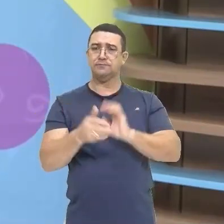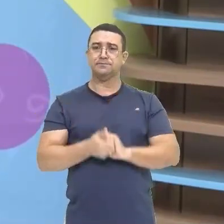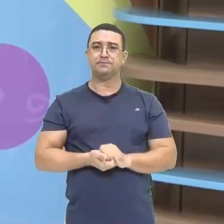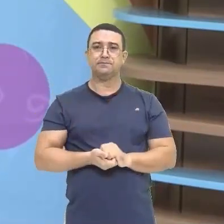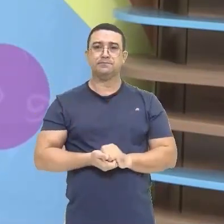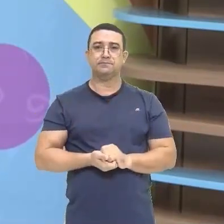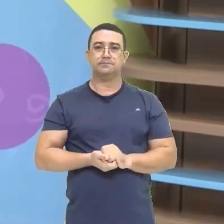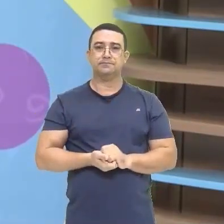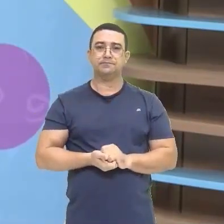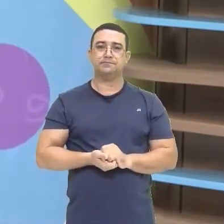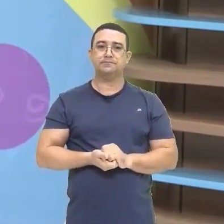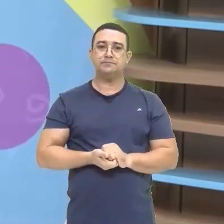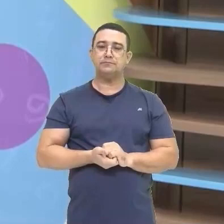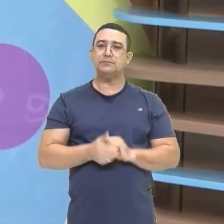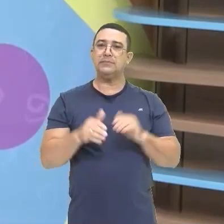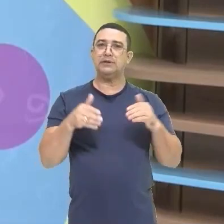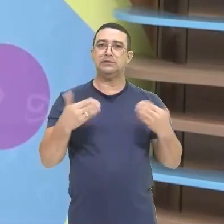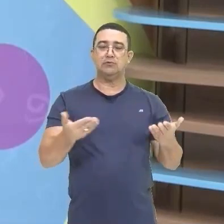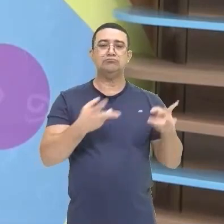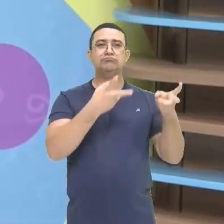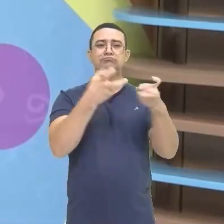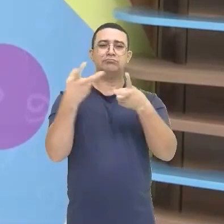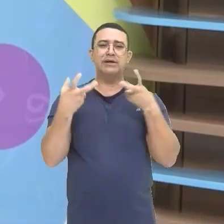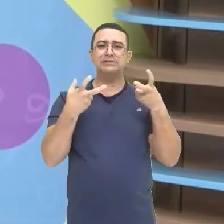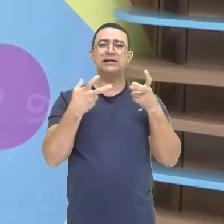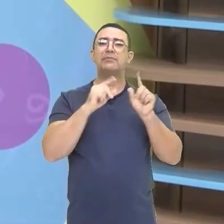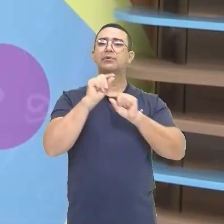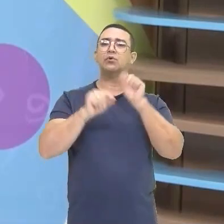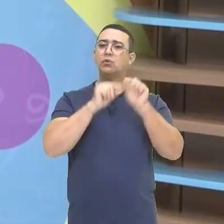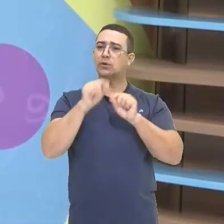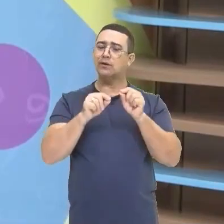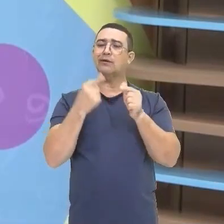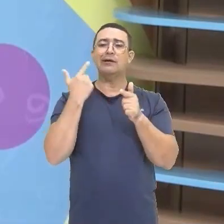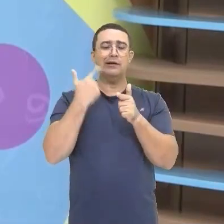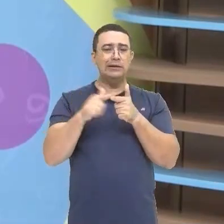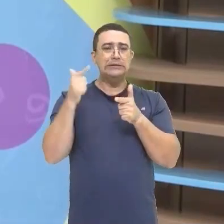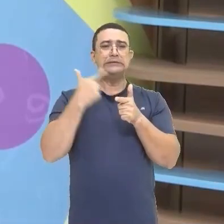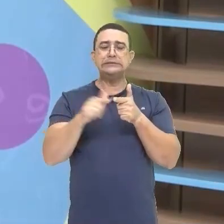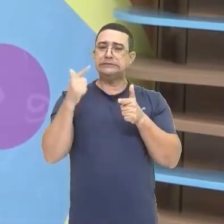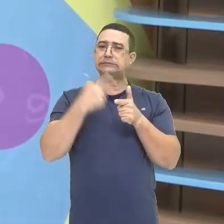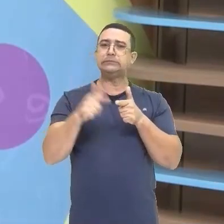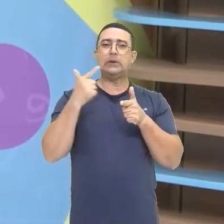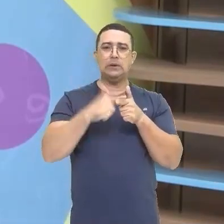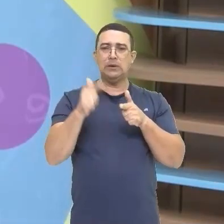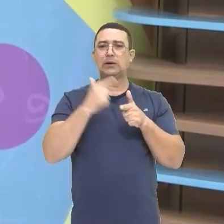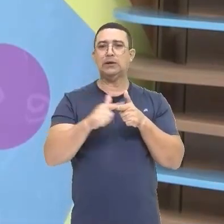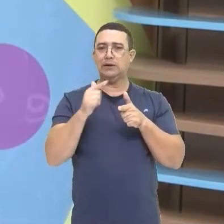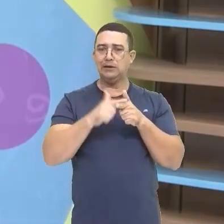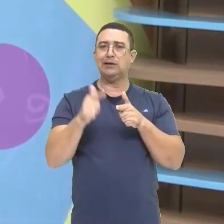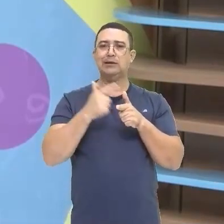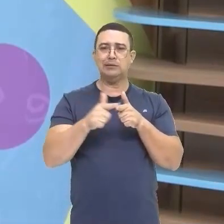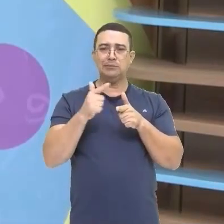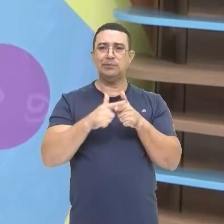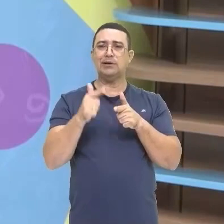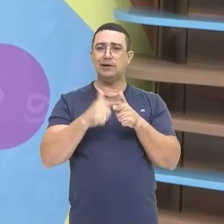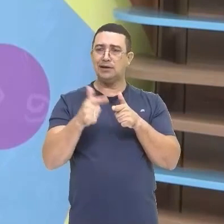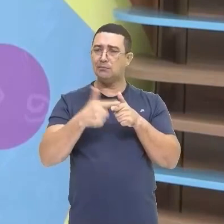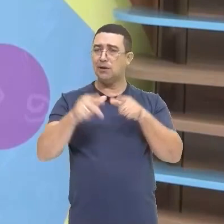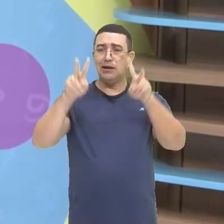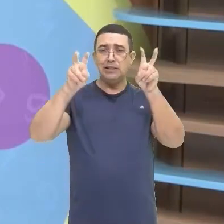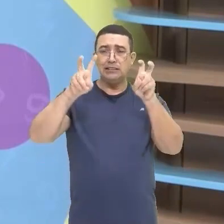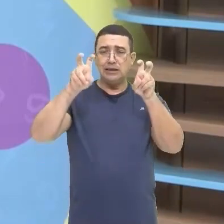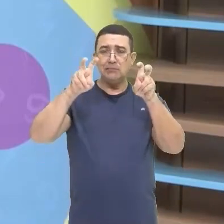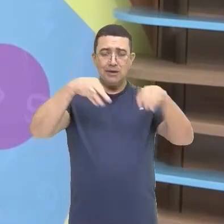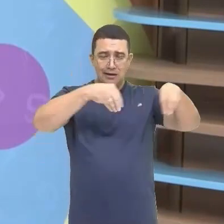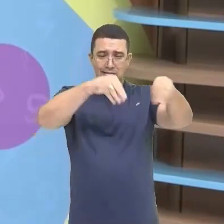Então A gente observa Mais uma problemática Com relação aí As questões Das